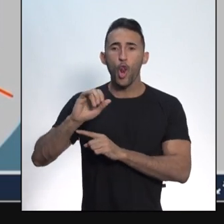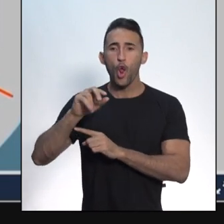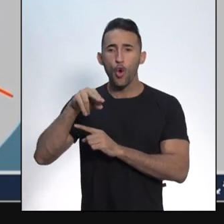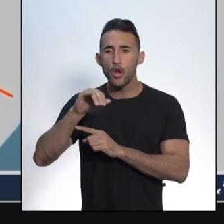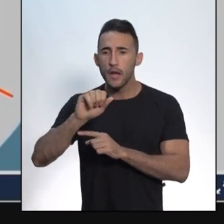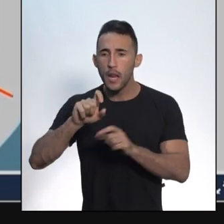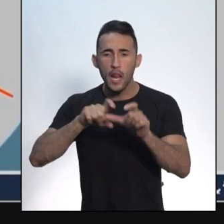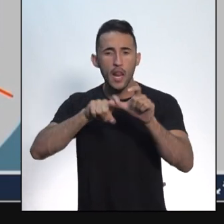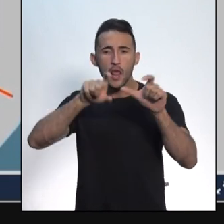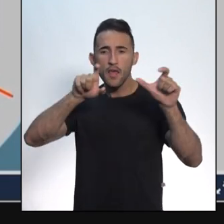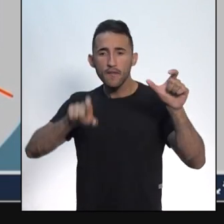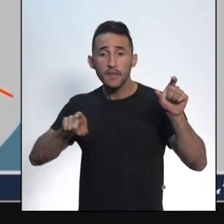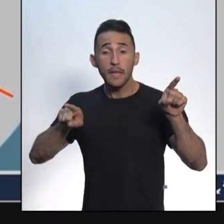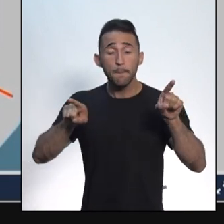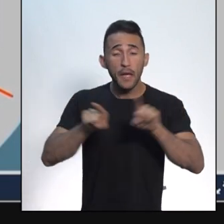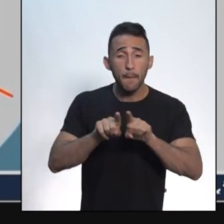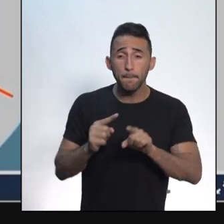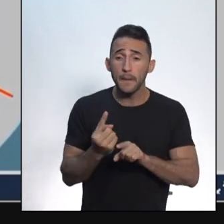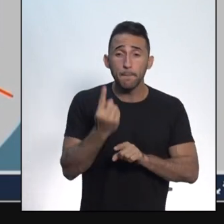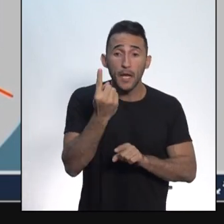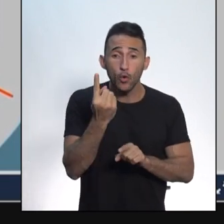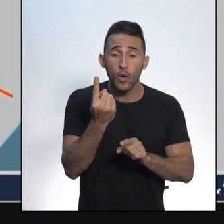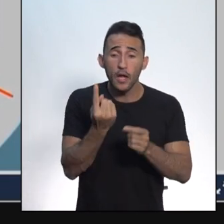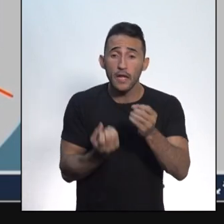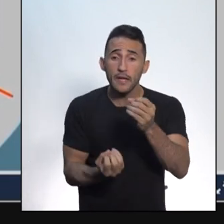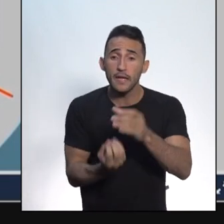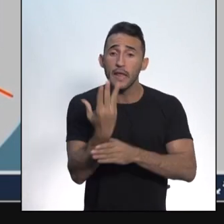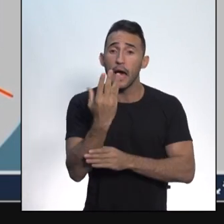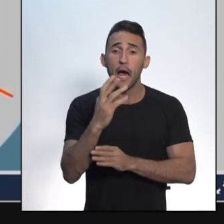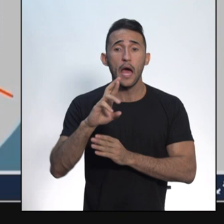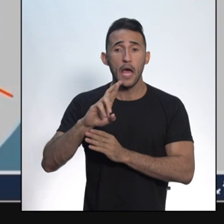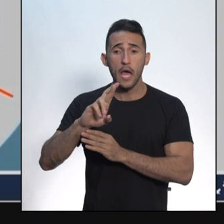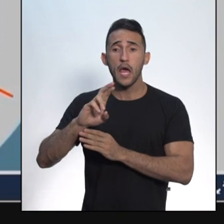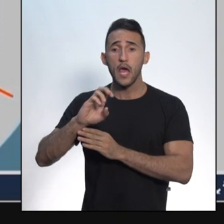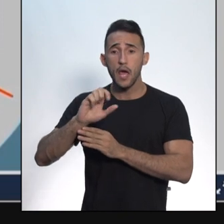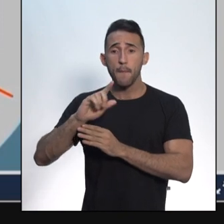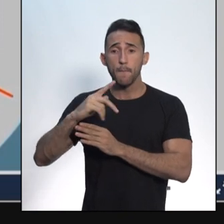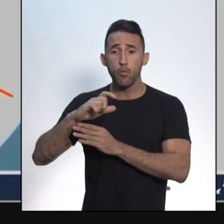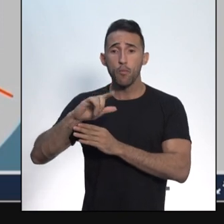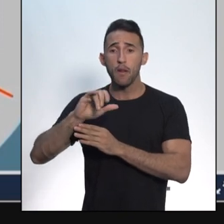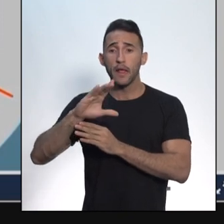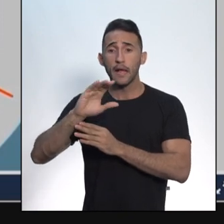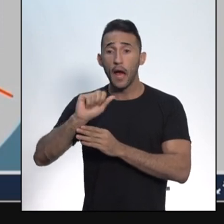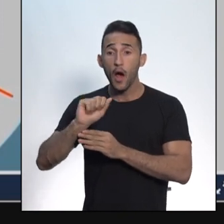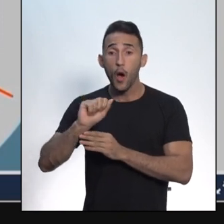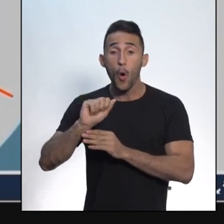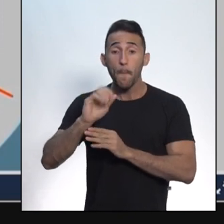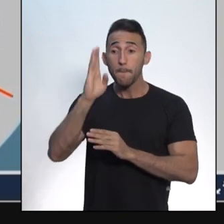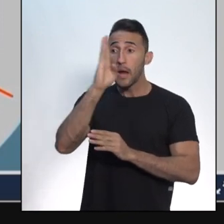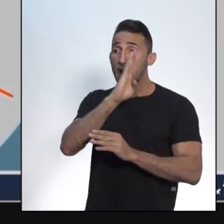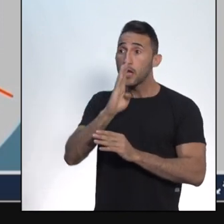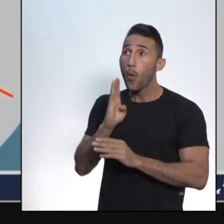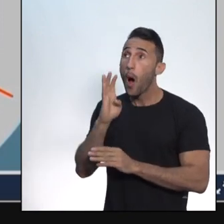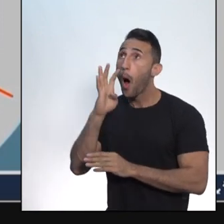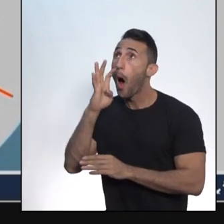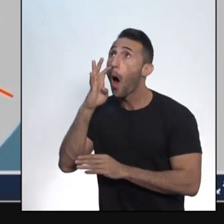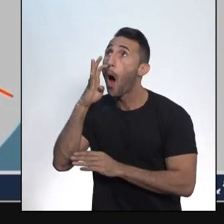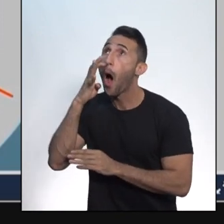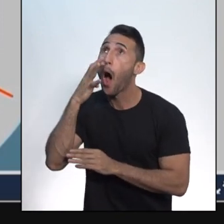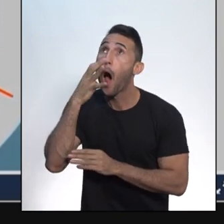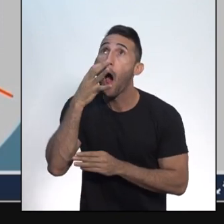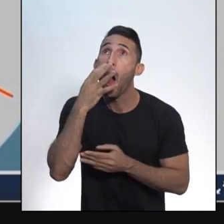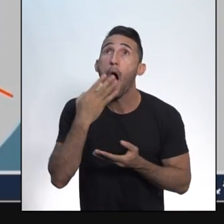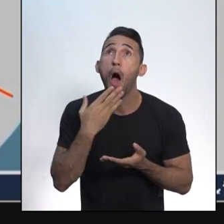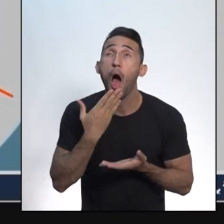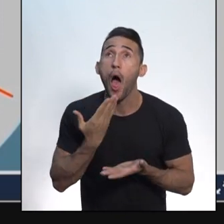Américas, foi também a primeira república das Américas. Então, o Brasil admirava profundamente isso. Quer dizer,